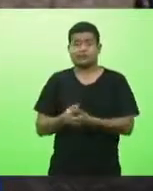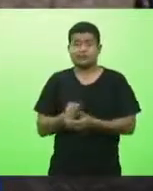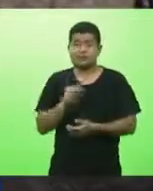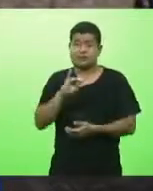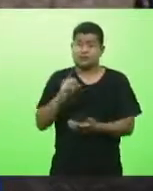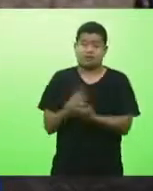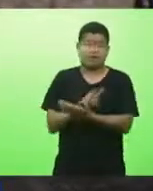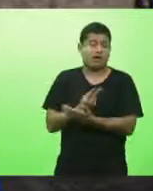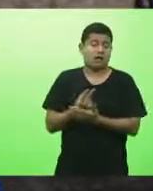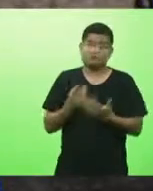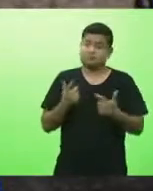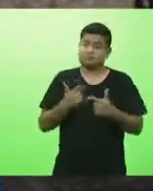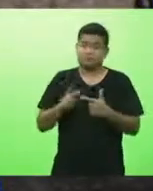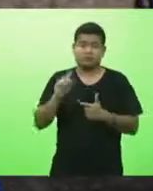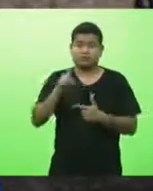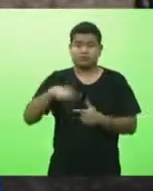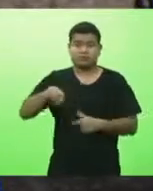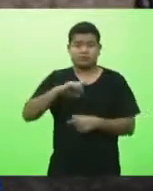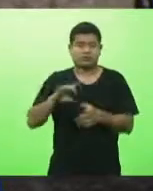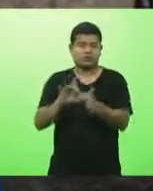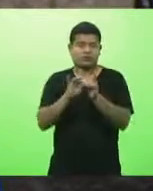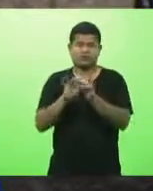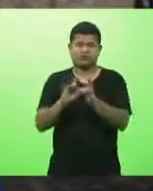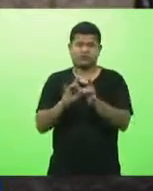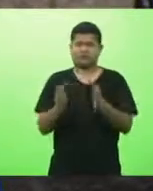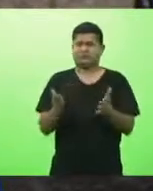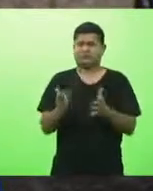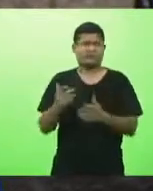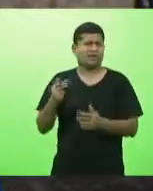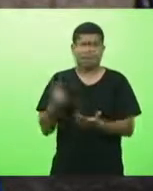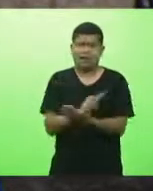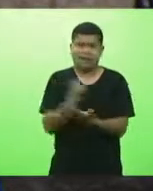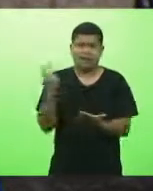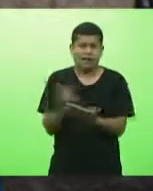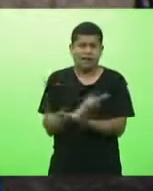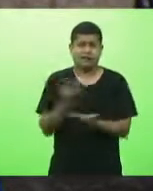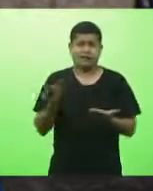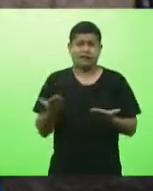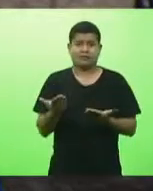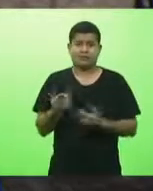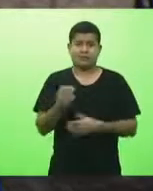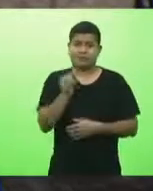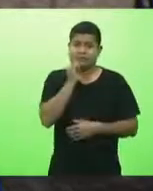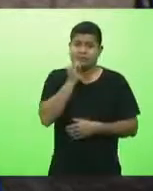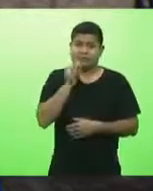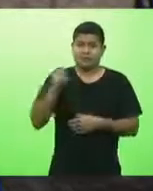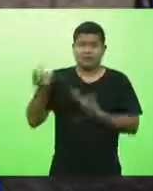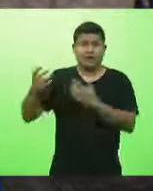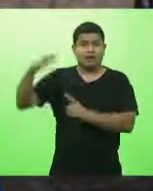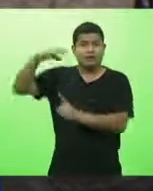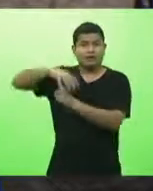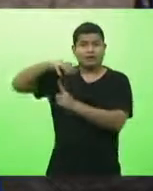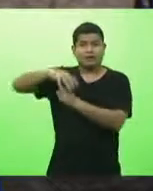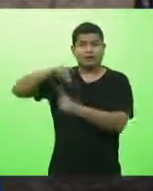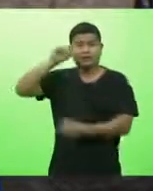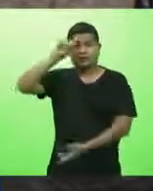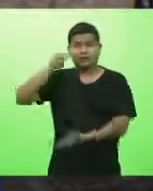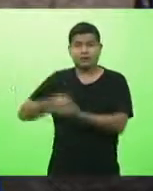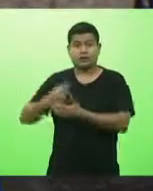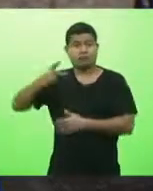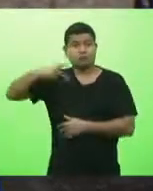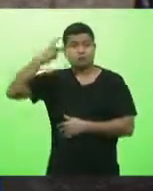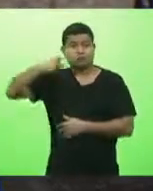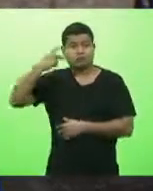eu falei isso é péssimo porque não existe nem concorrência legislativa por exemplo o Paraná pode decidir aqui em cima que uma política pública